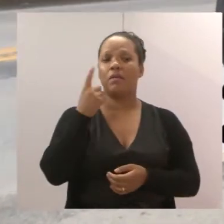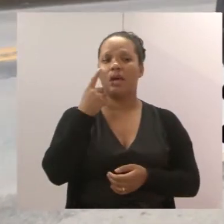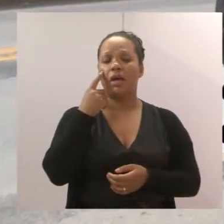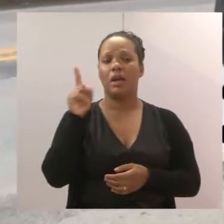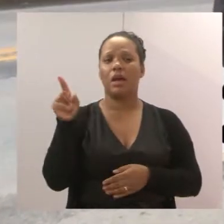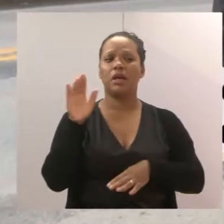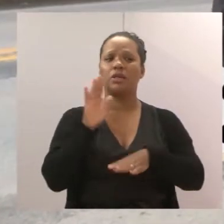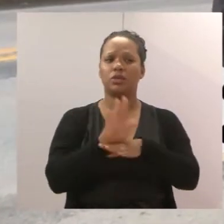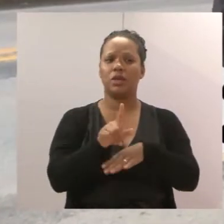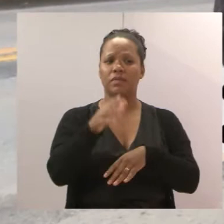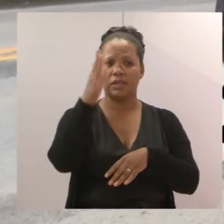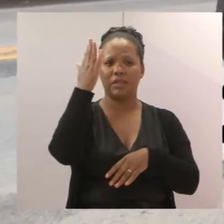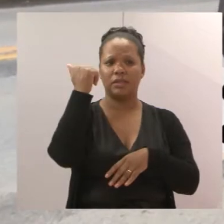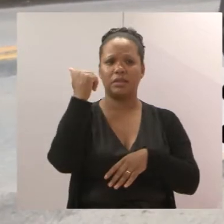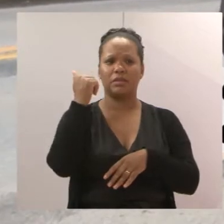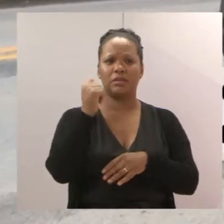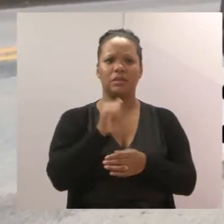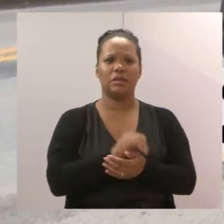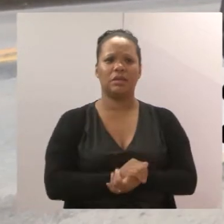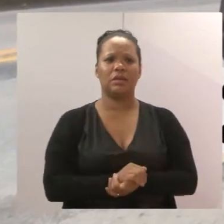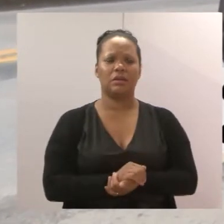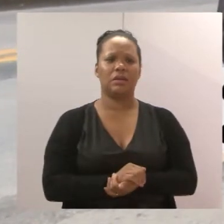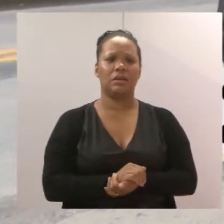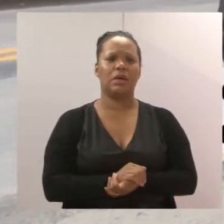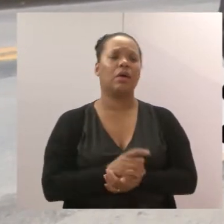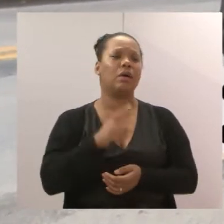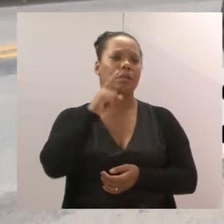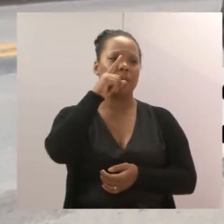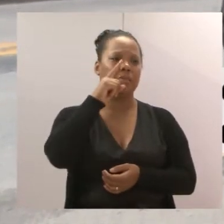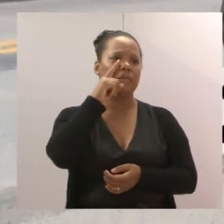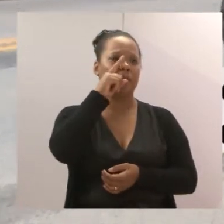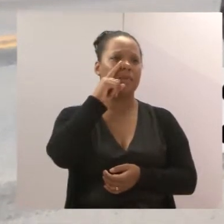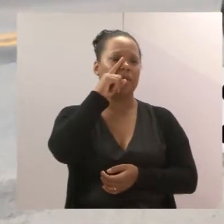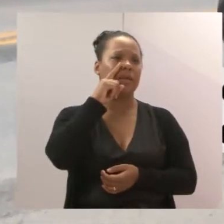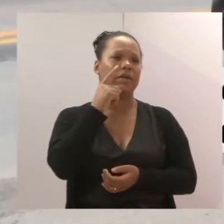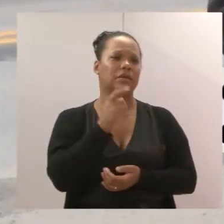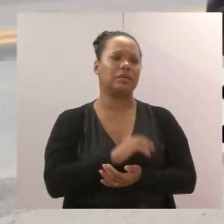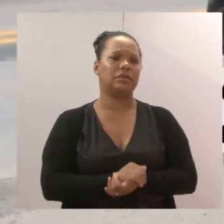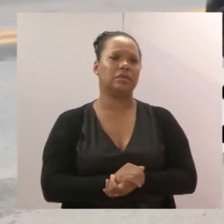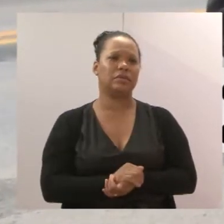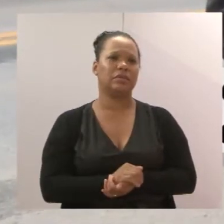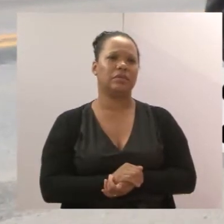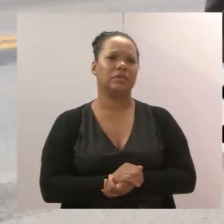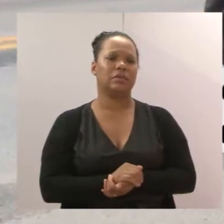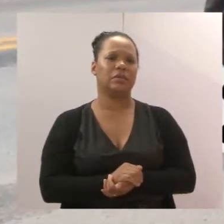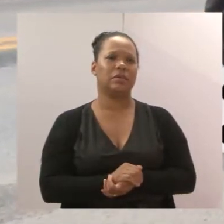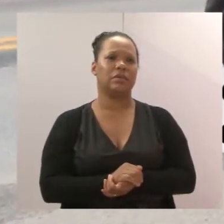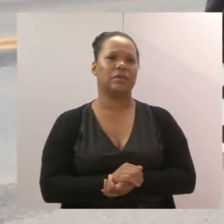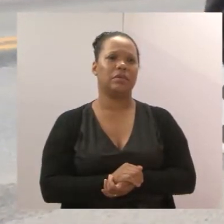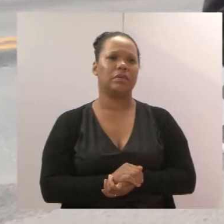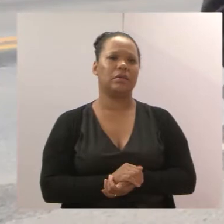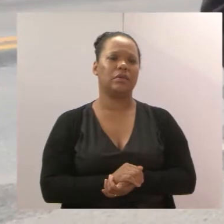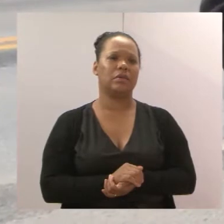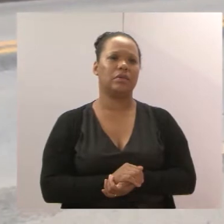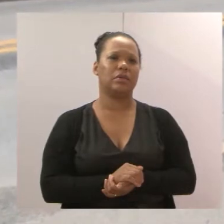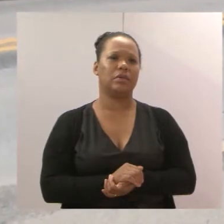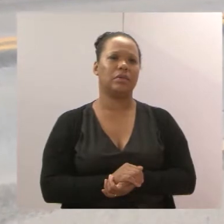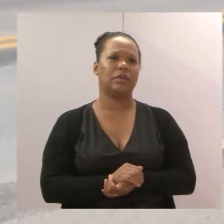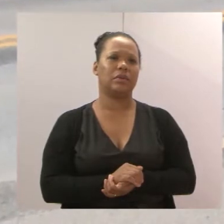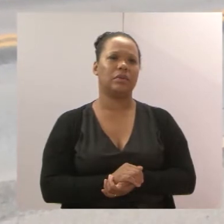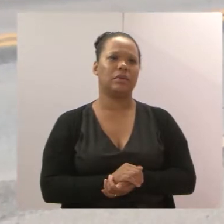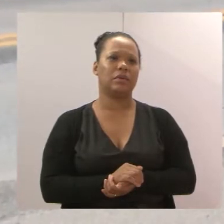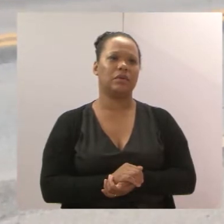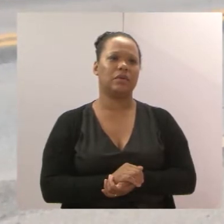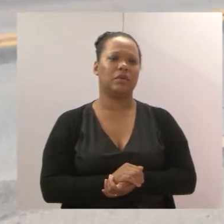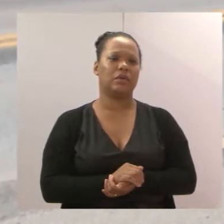conforme você sabe muito bem que você está aqui, você corre um risco de vida, na hora de passar aqui, que sai do ônibus e corre o risco aqui. E